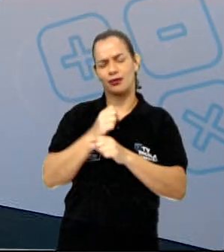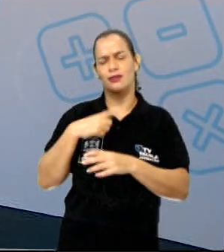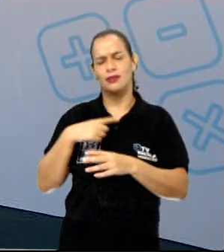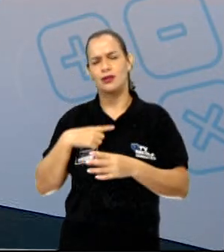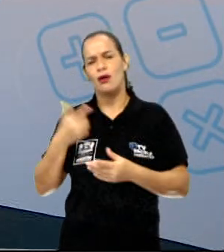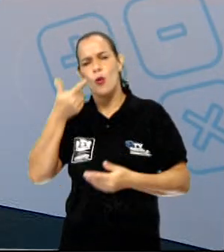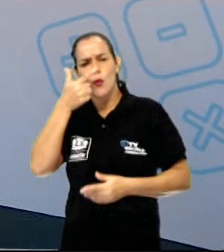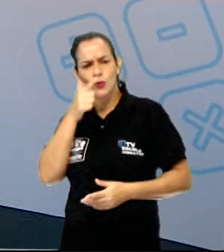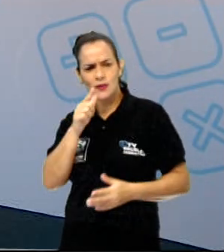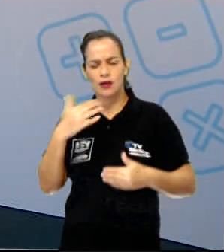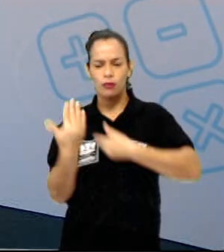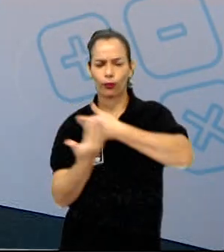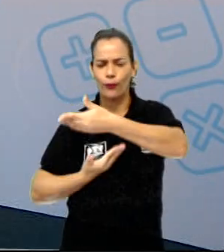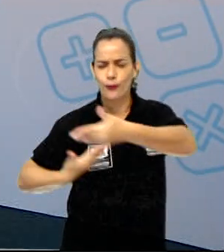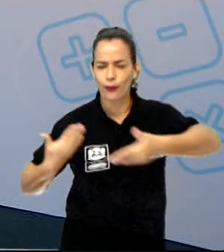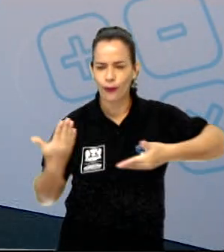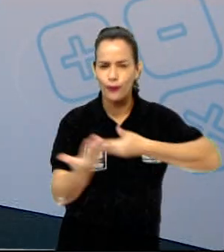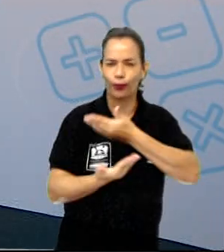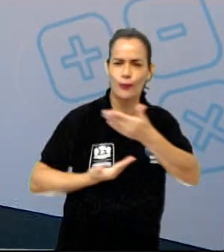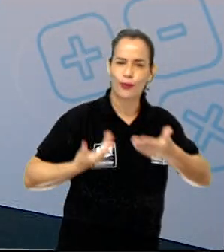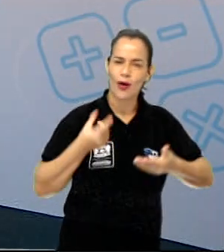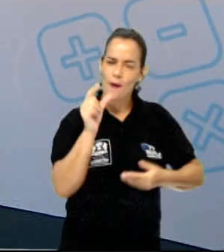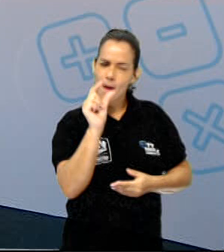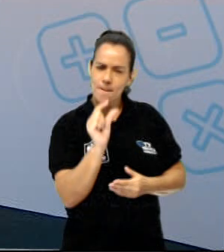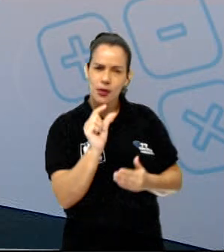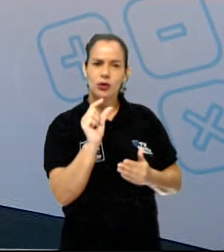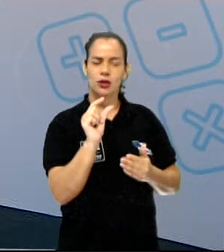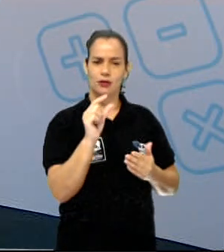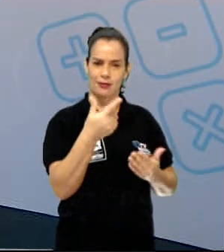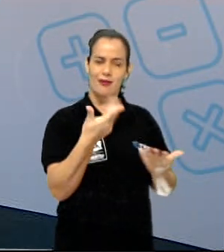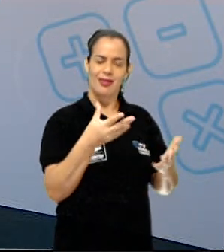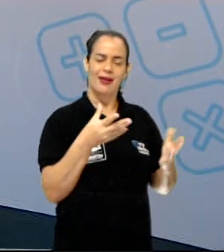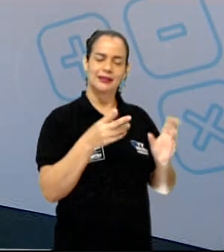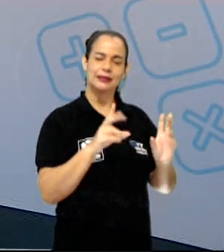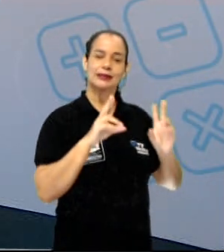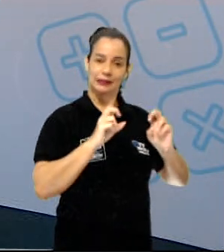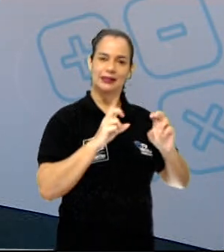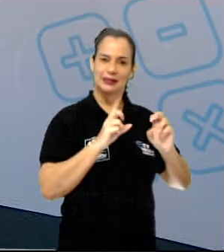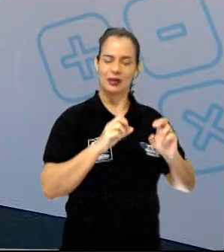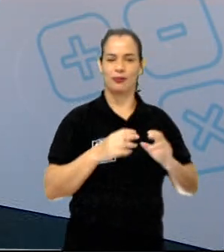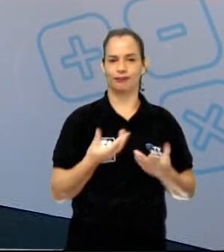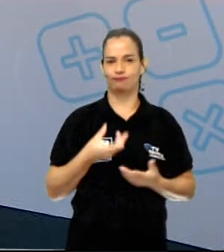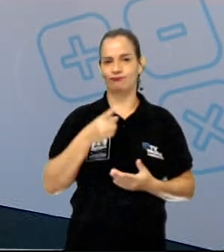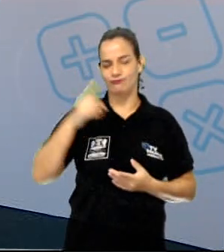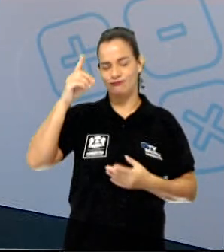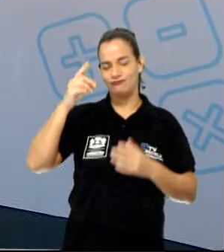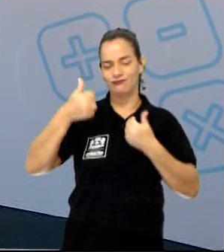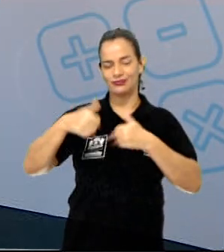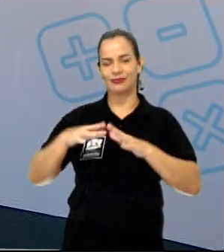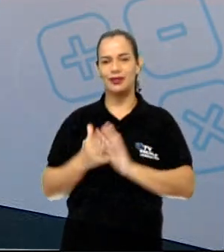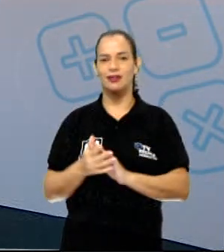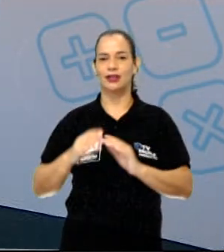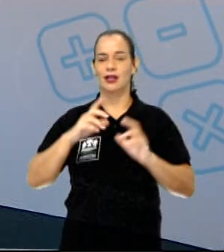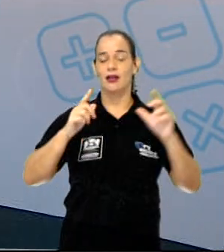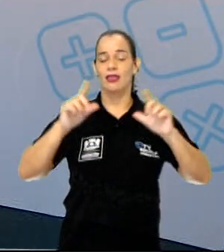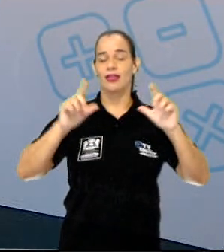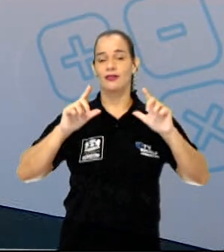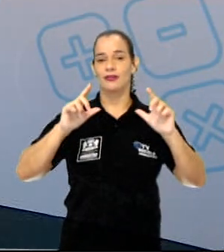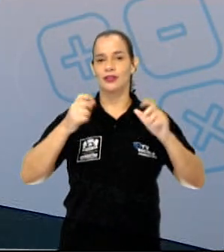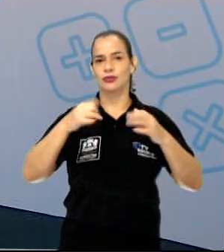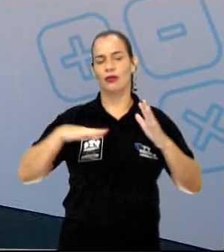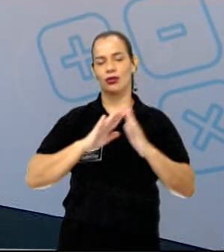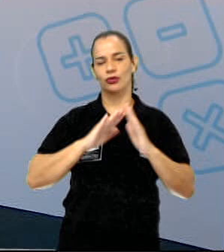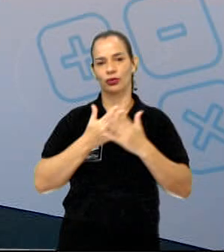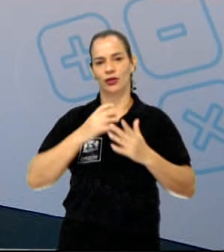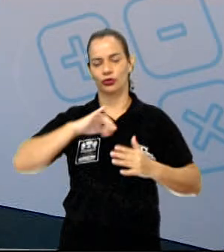conseguido compartilhar um pouquinho desse assunto tão lindo com você. Então, fiquem com Deus. Essa é a TV Escola de Boatão. Até uma